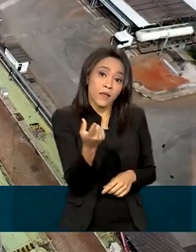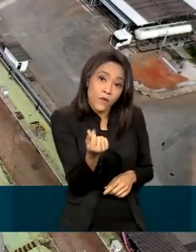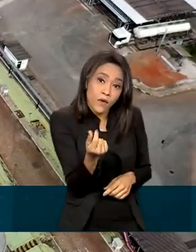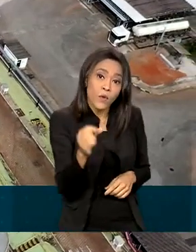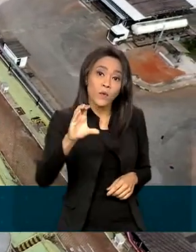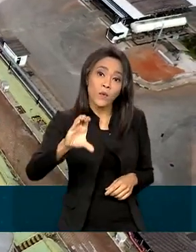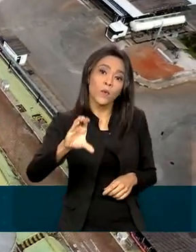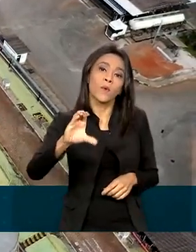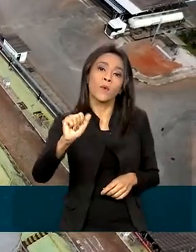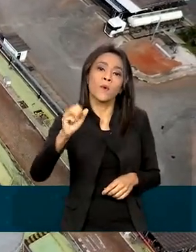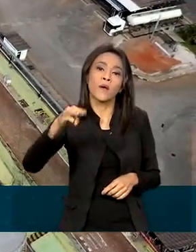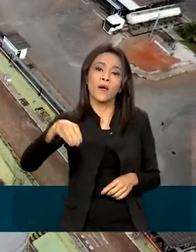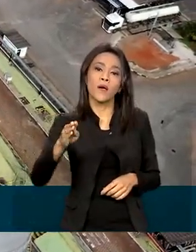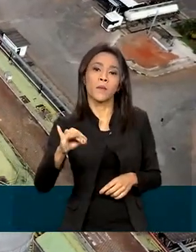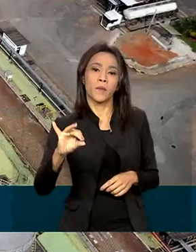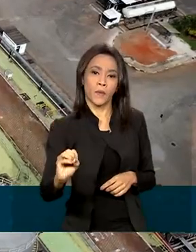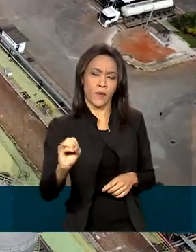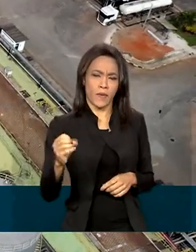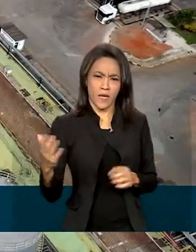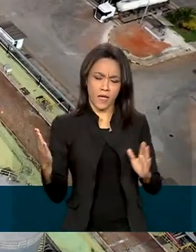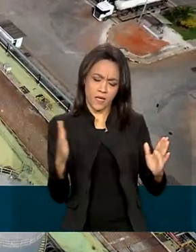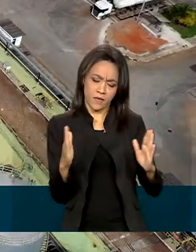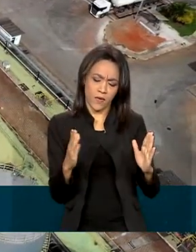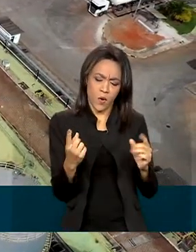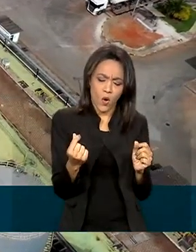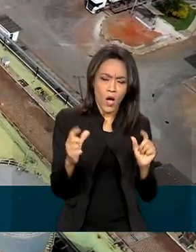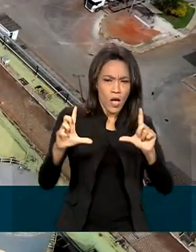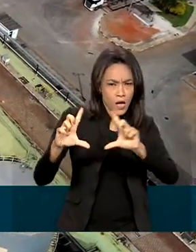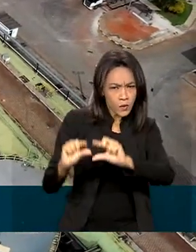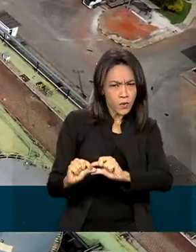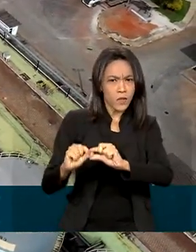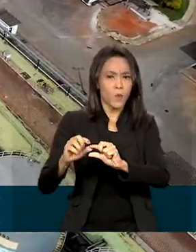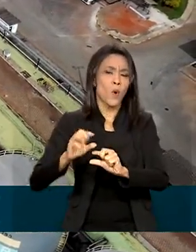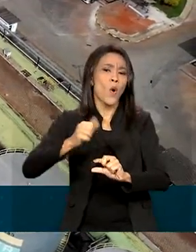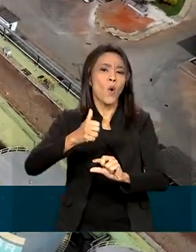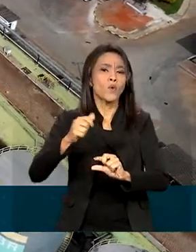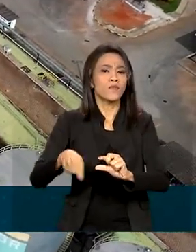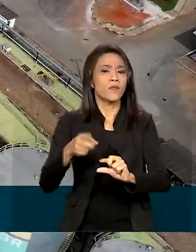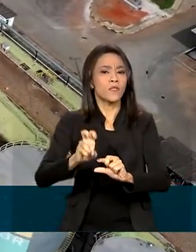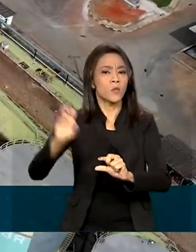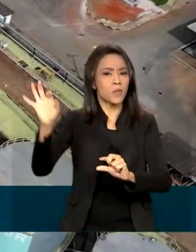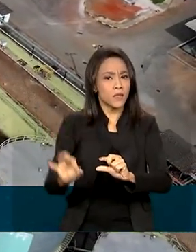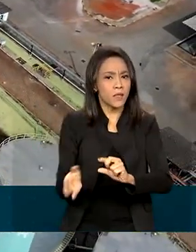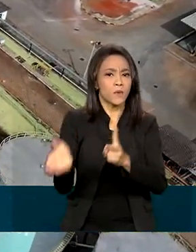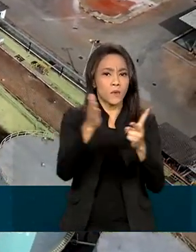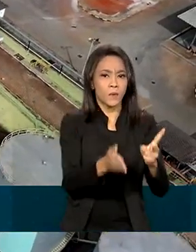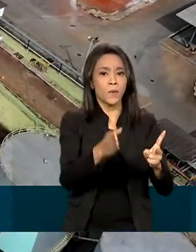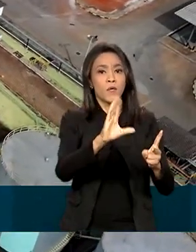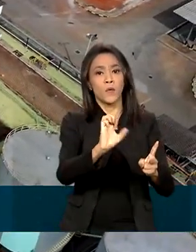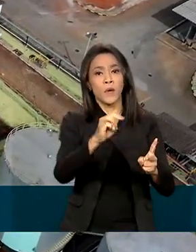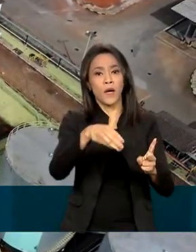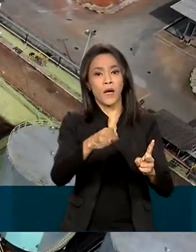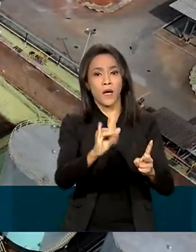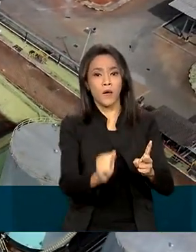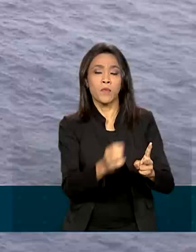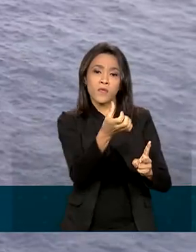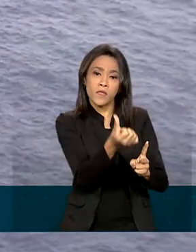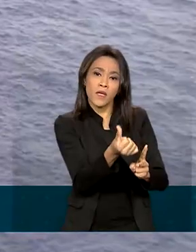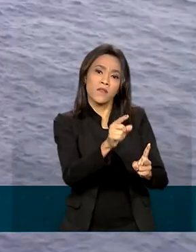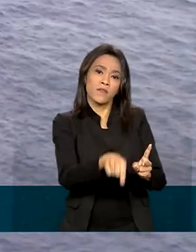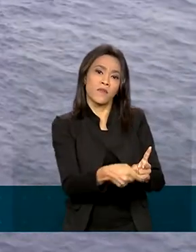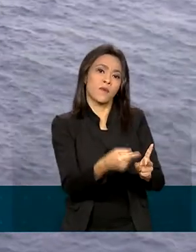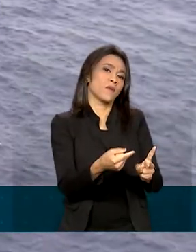câmbio. E nesse intervalo de tempo analisado, o petróleo diminuiu em 11,5% e a taxa de câmbio também reduziu em 6,5%,